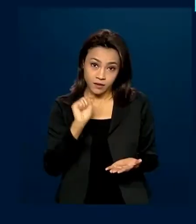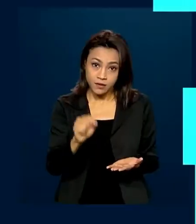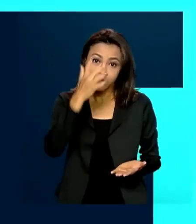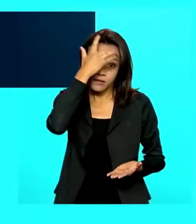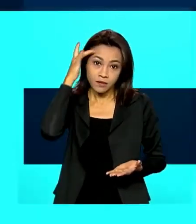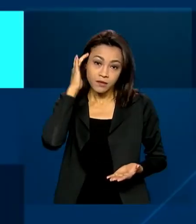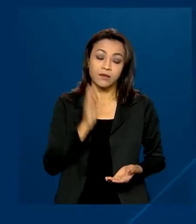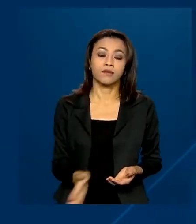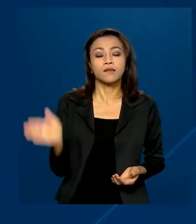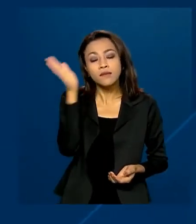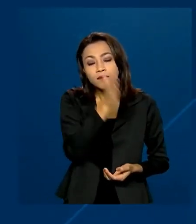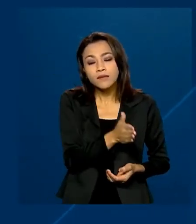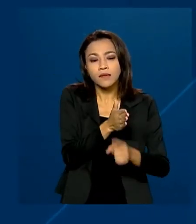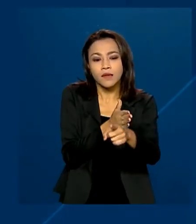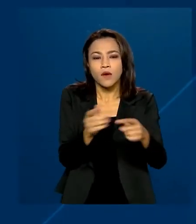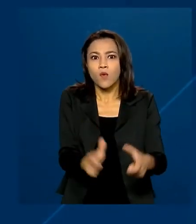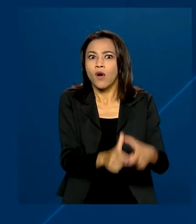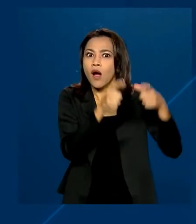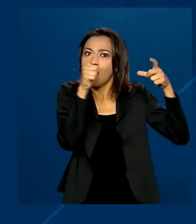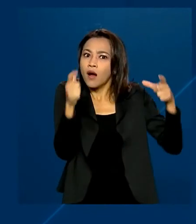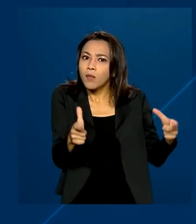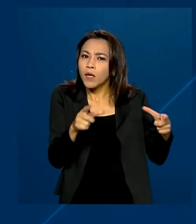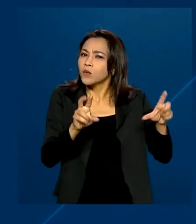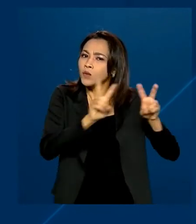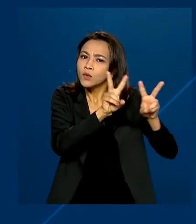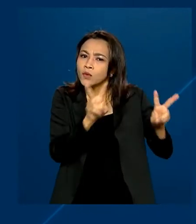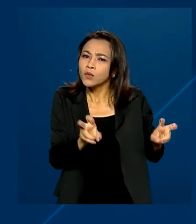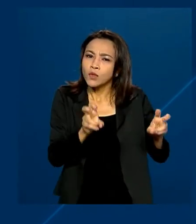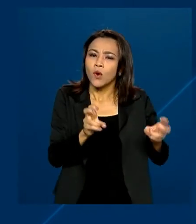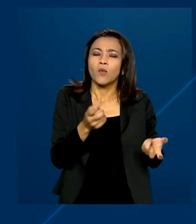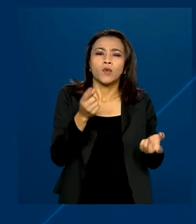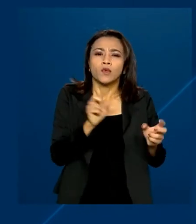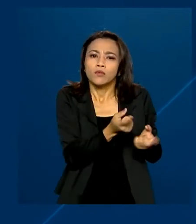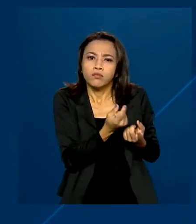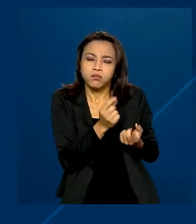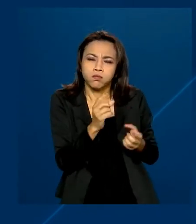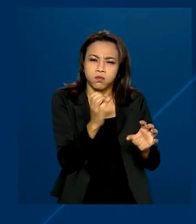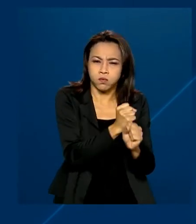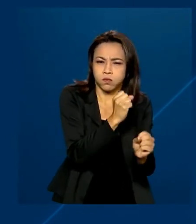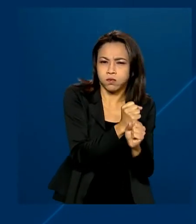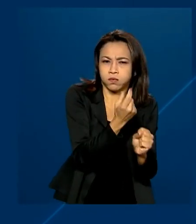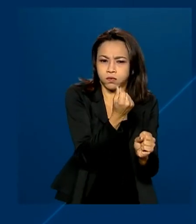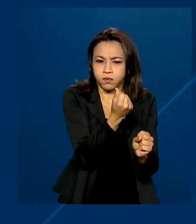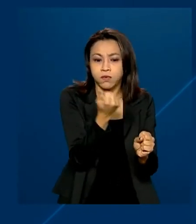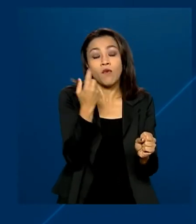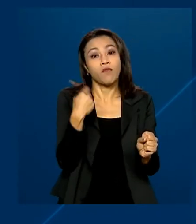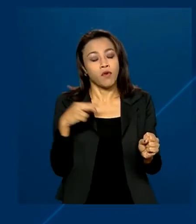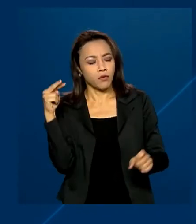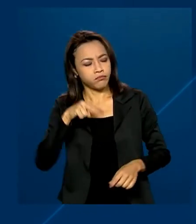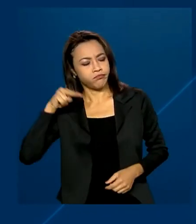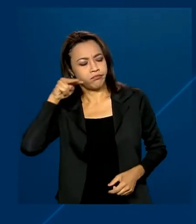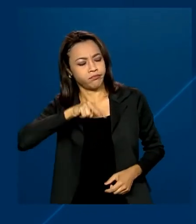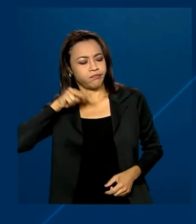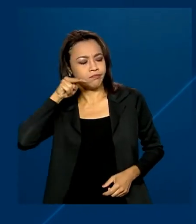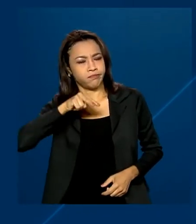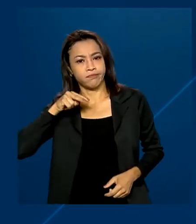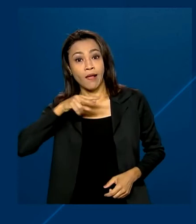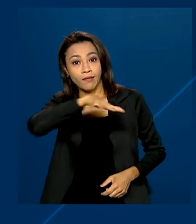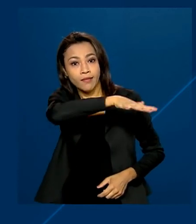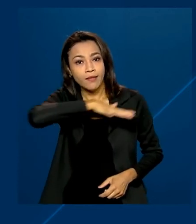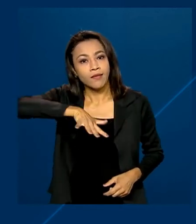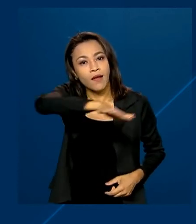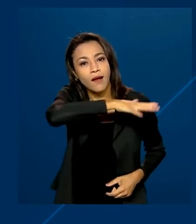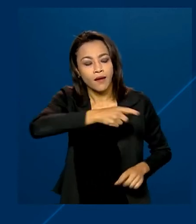Os maiores aumentos em participação na receita foram observados nas atividades profissionais,